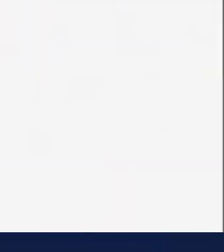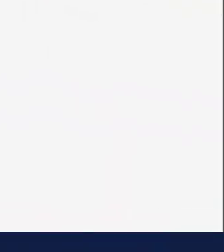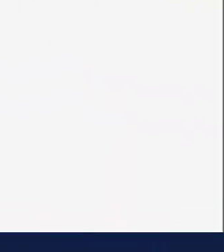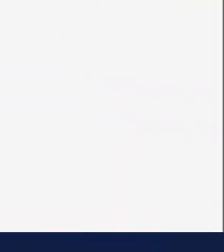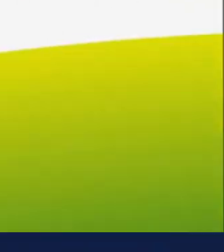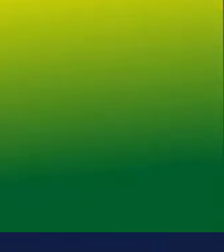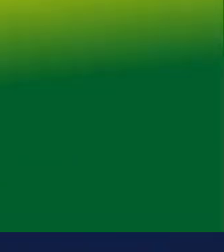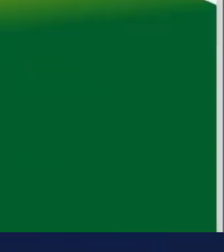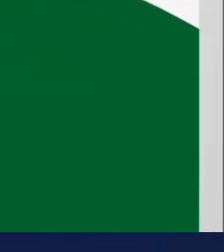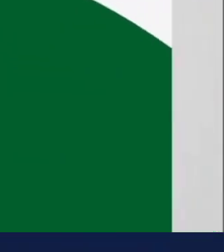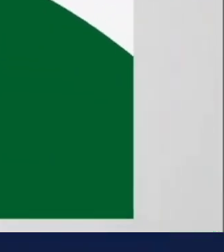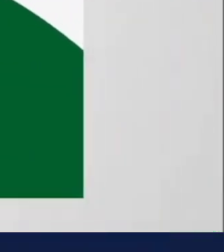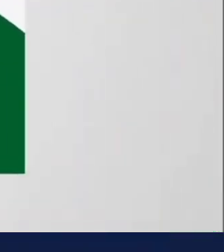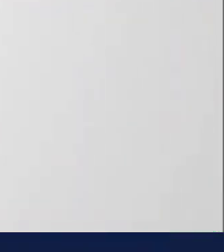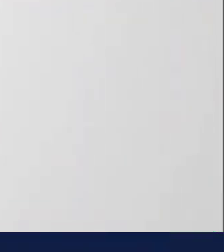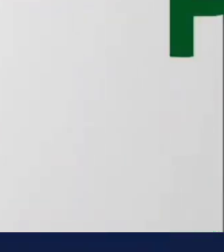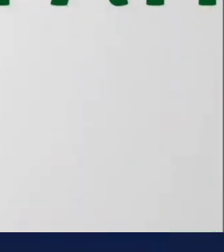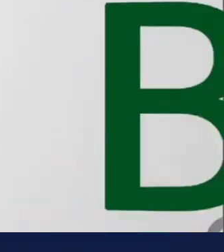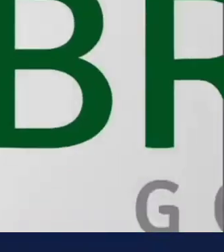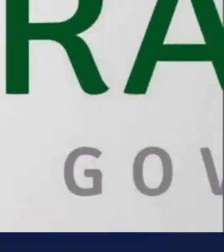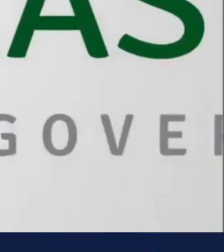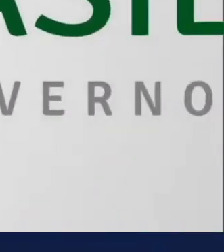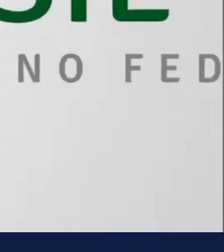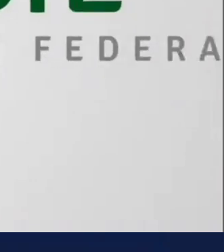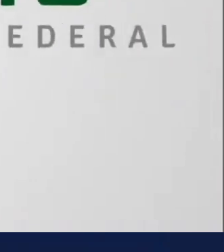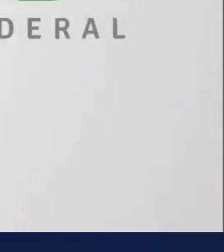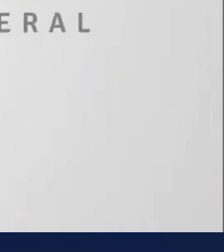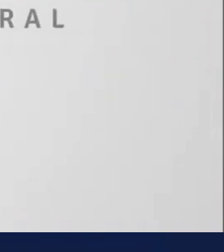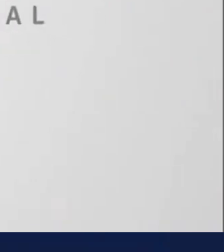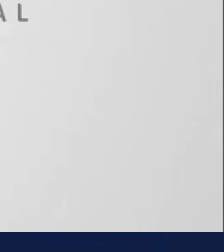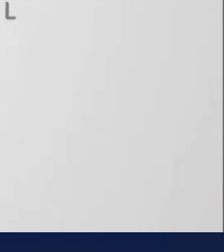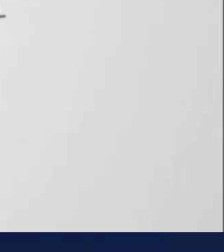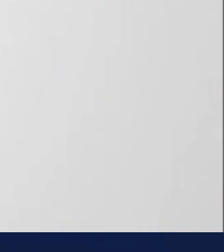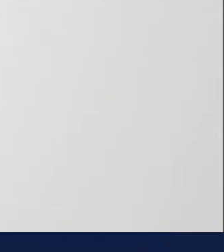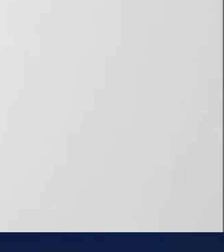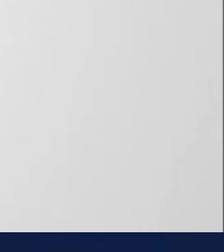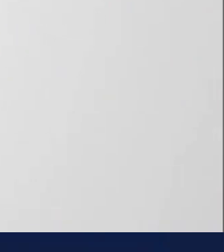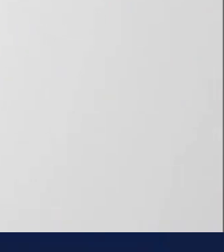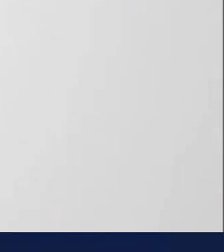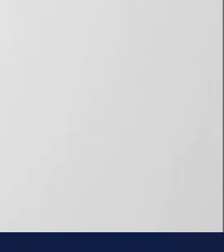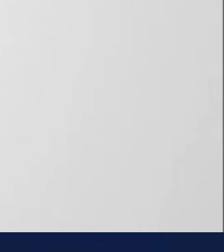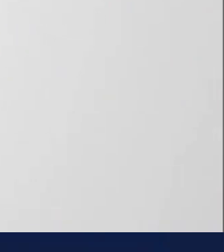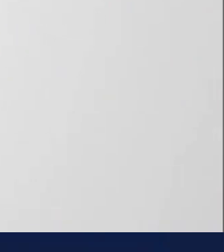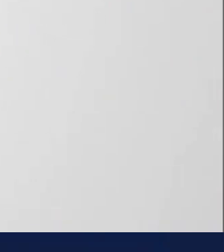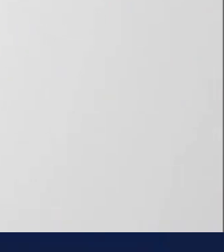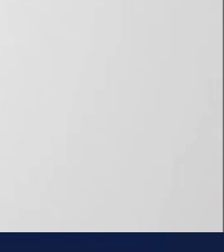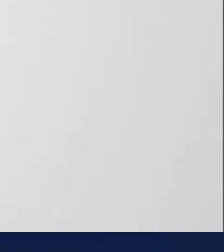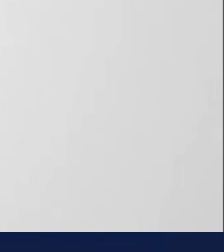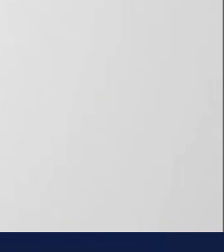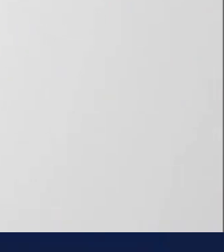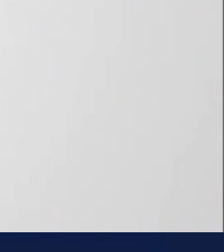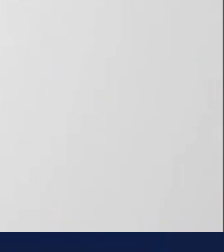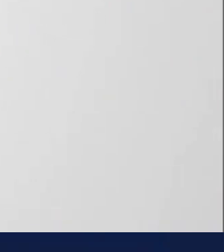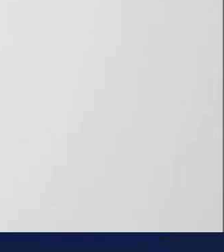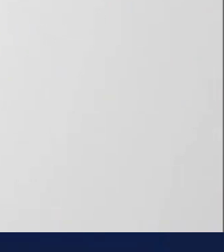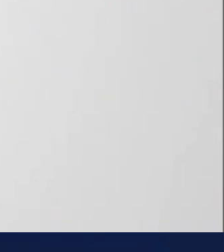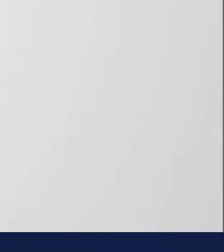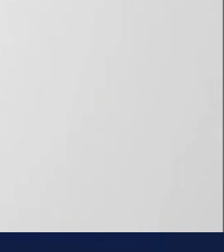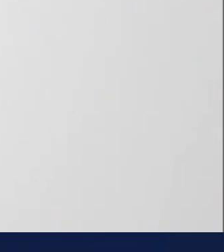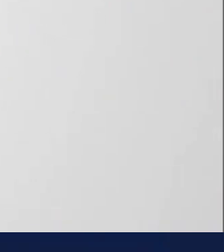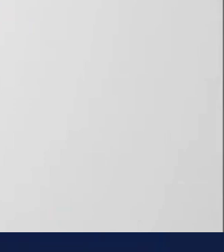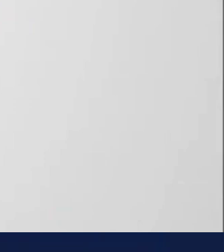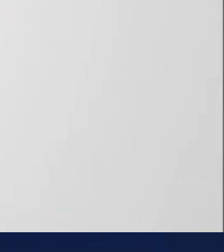Forma-se neste momento a Rede Nacional de Rádio e Televisão para o pronunciamento do Ministro da Cidadania,